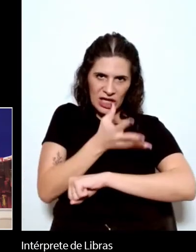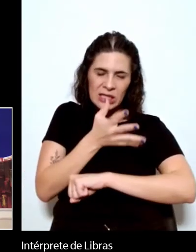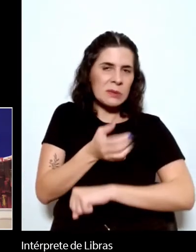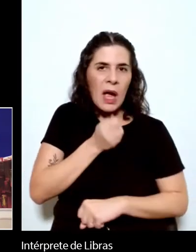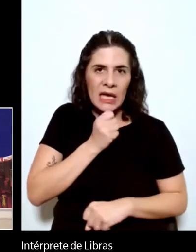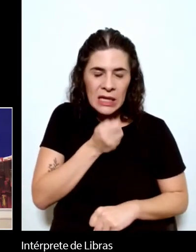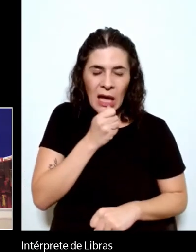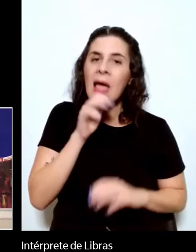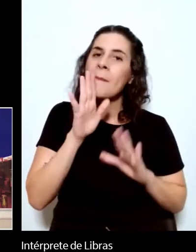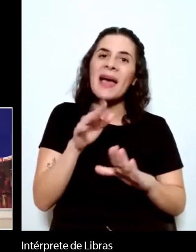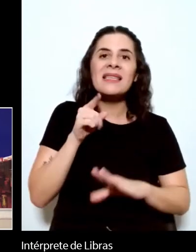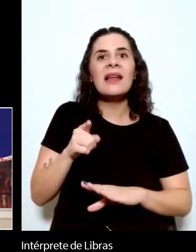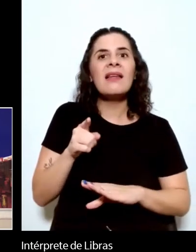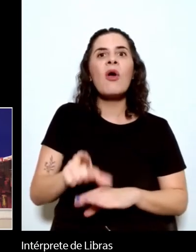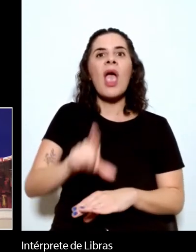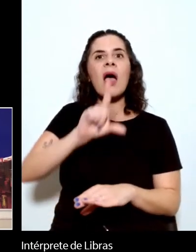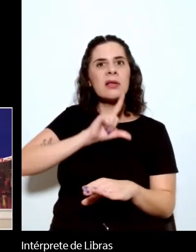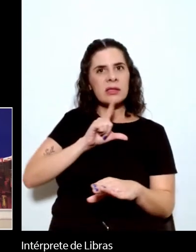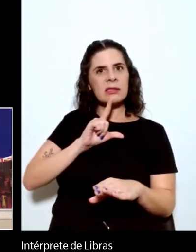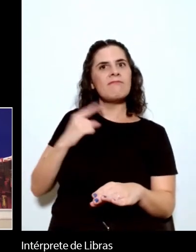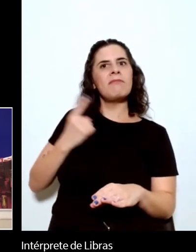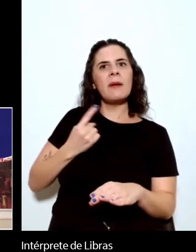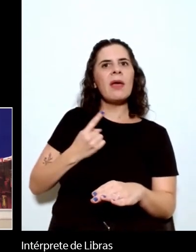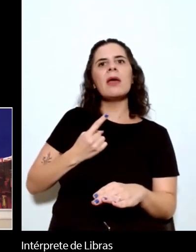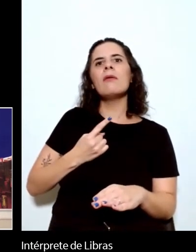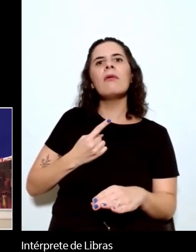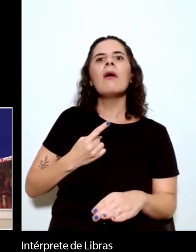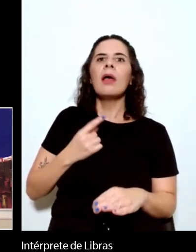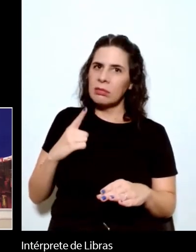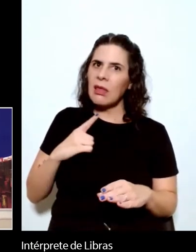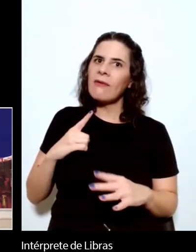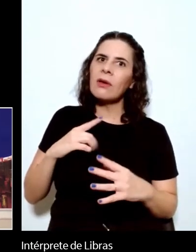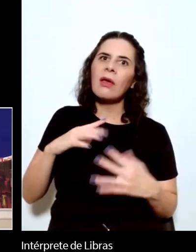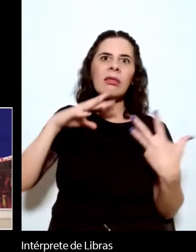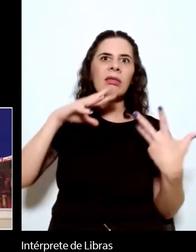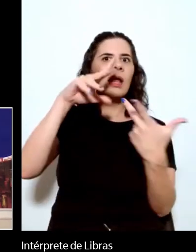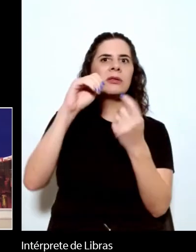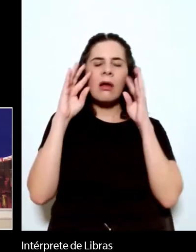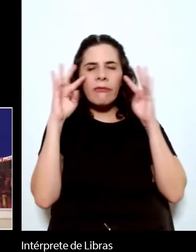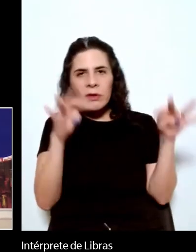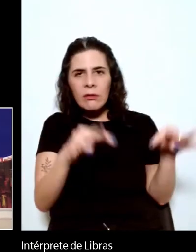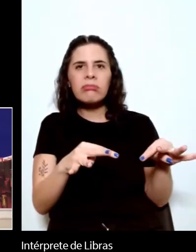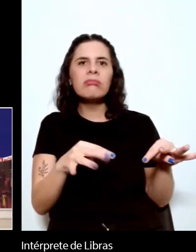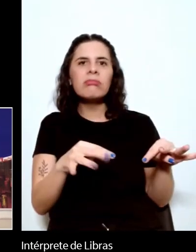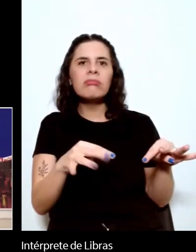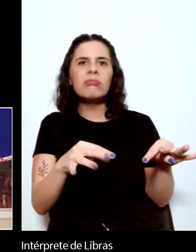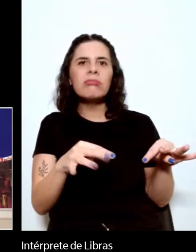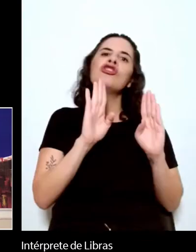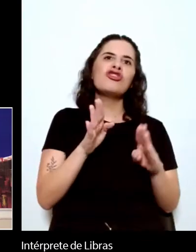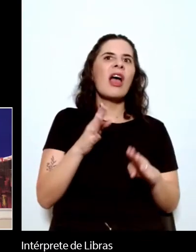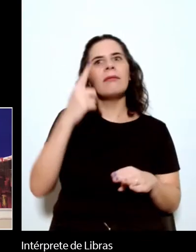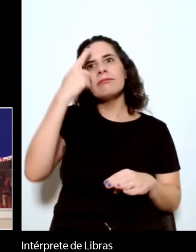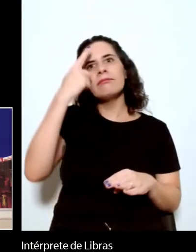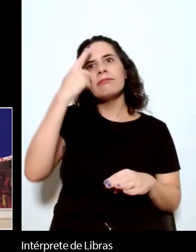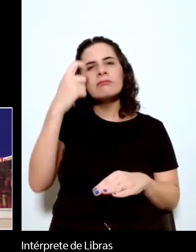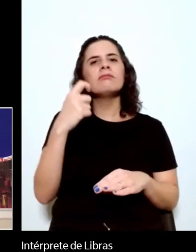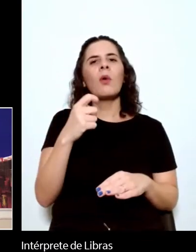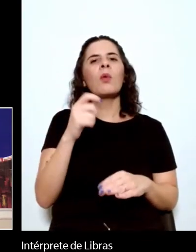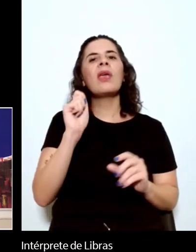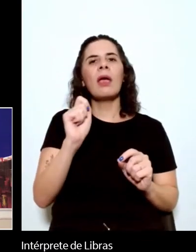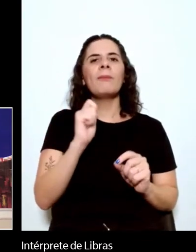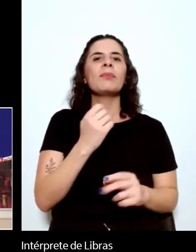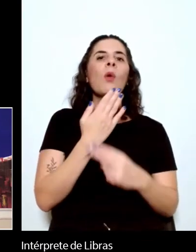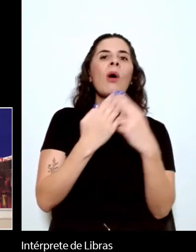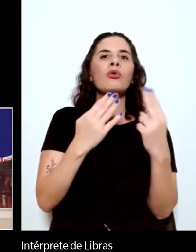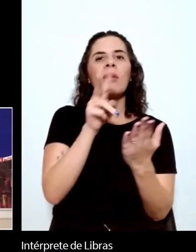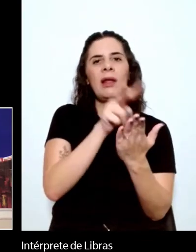da figura tornada internacional pelo Borges, mas já perfeitamente exercitada pelo Machado, autor, leitor. Ana